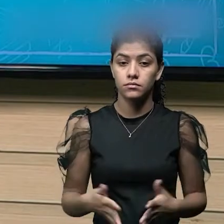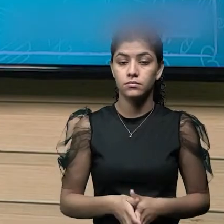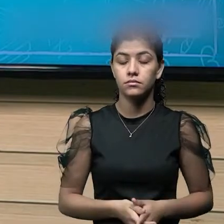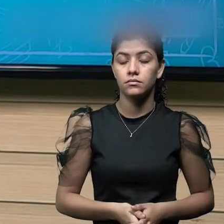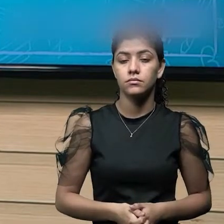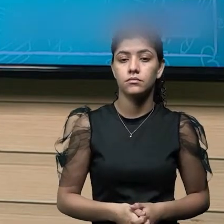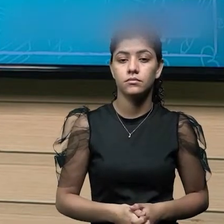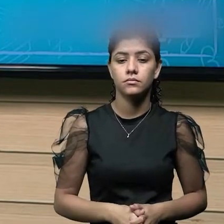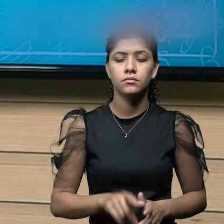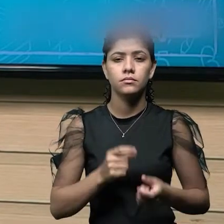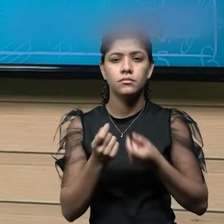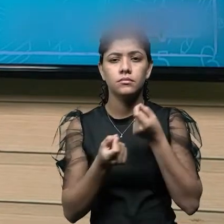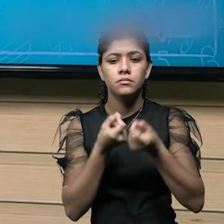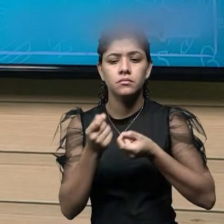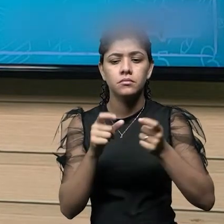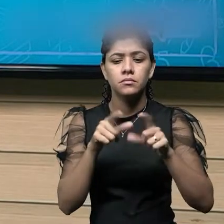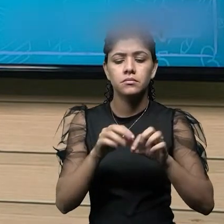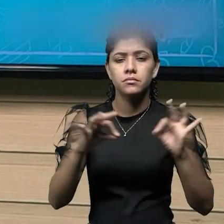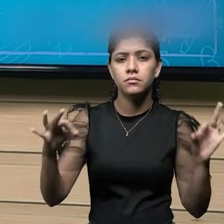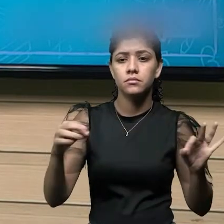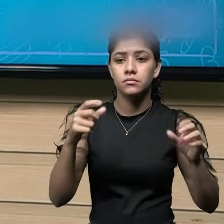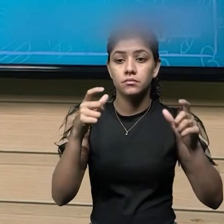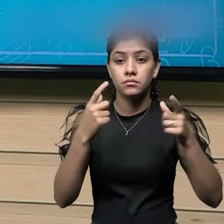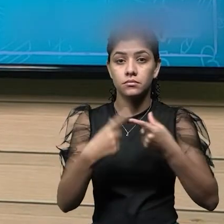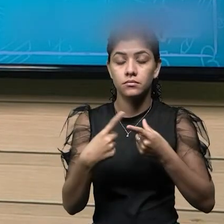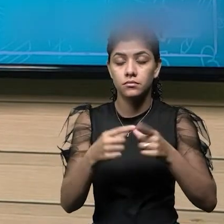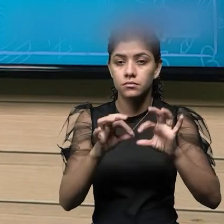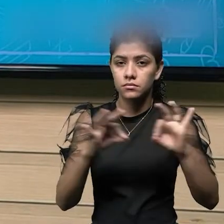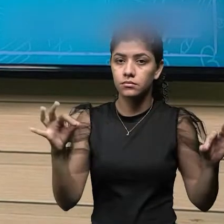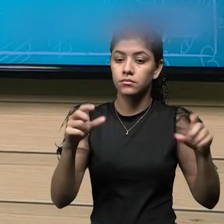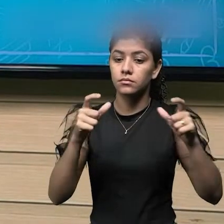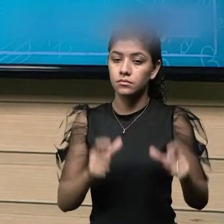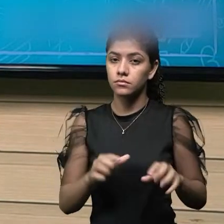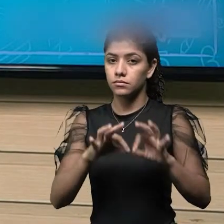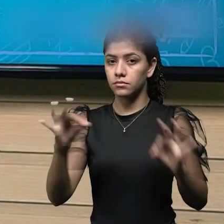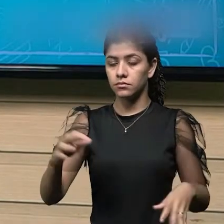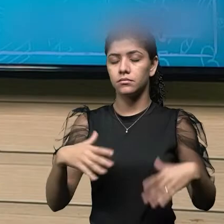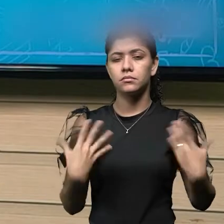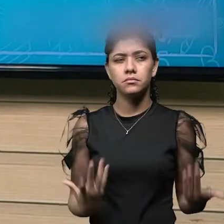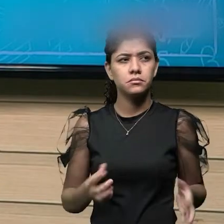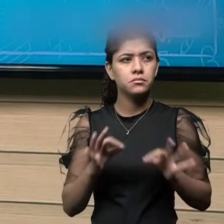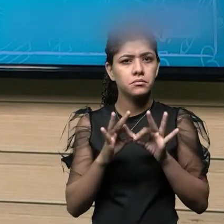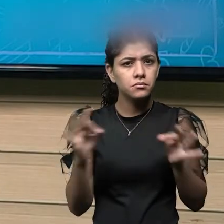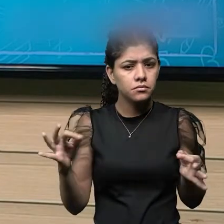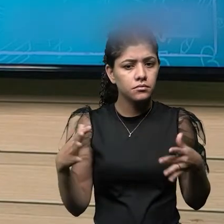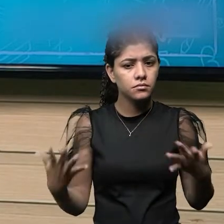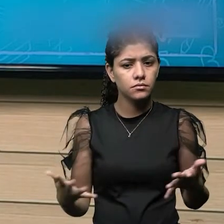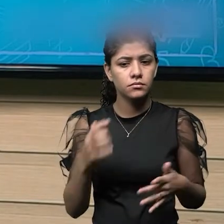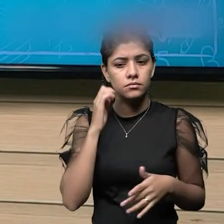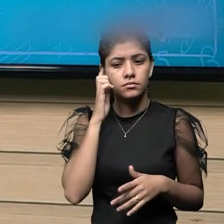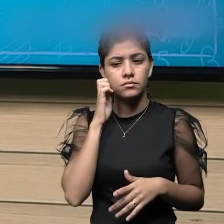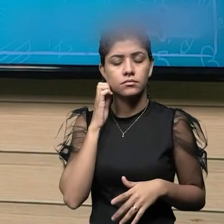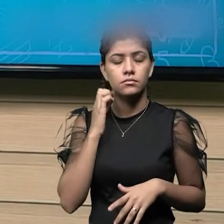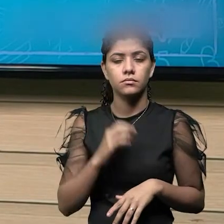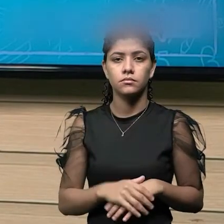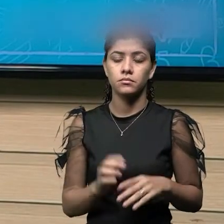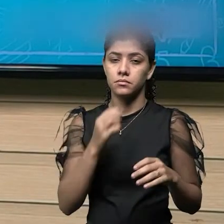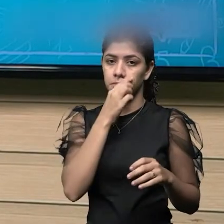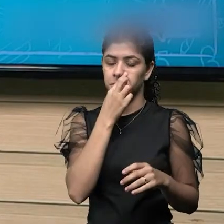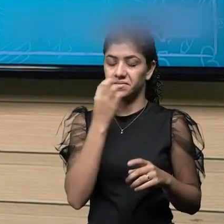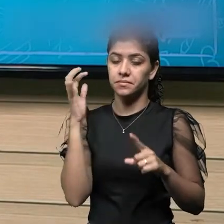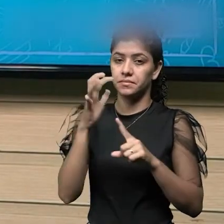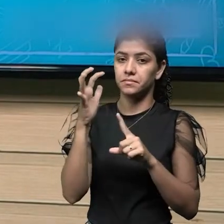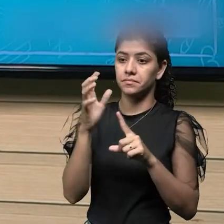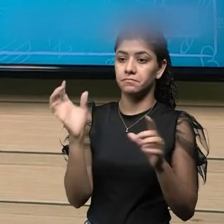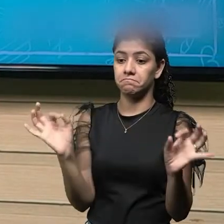Então, o que medir, por que medir, onde medir, tudo isso vai influenciar no resultado final